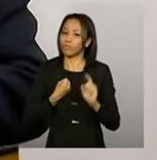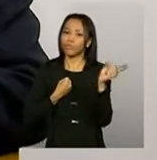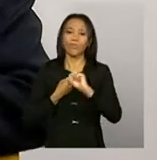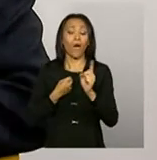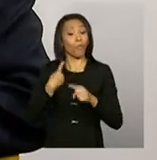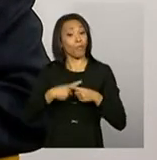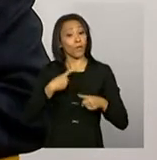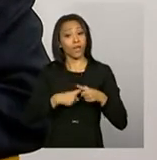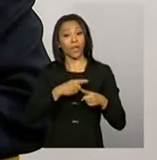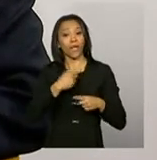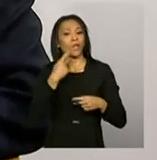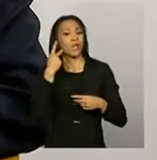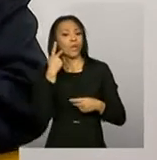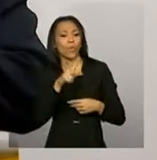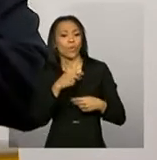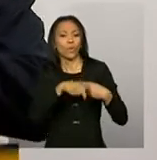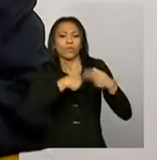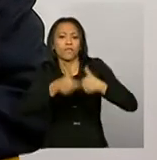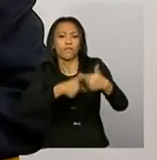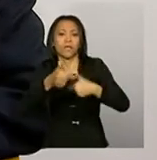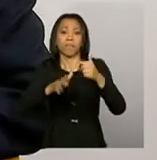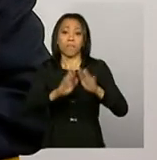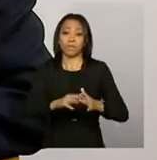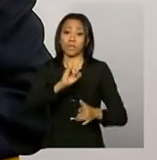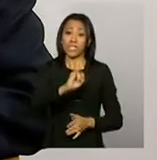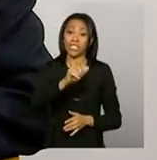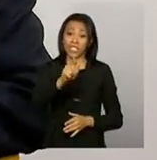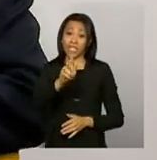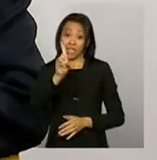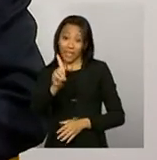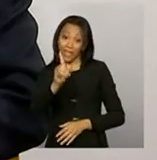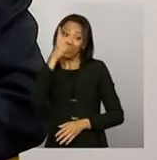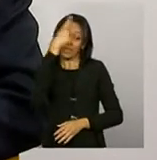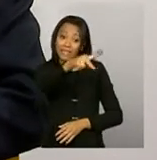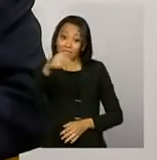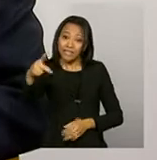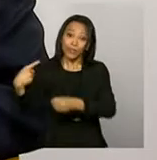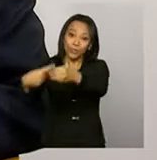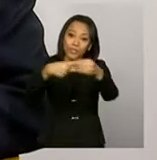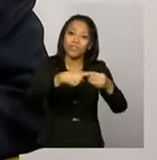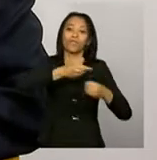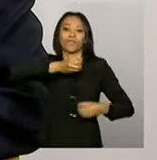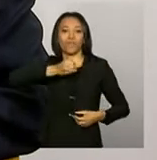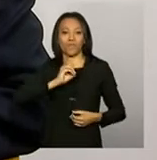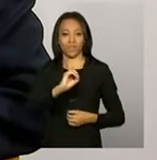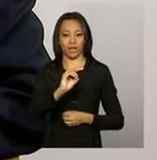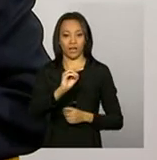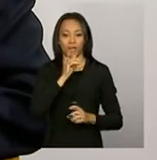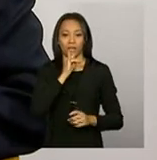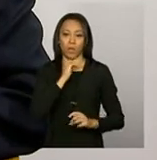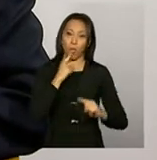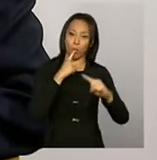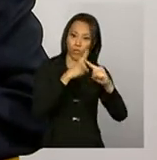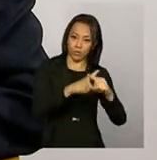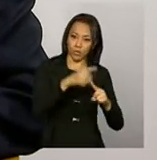esforçado para fazer, mas é porque o IGD dele é zero. Então, quando eu multiplico zero por 3